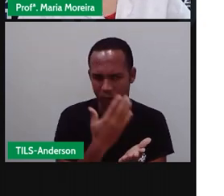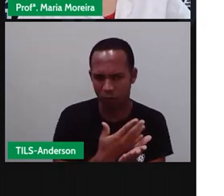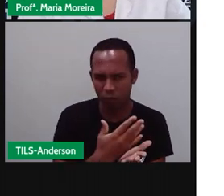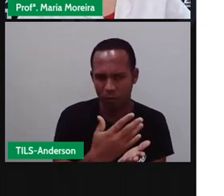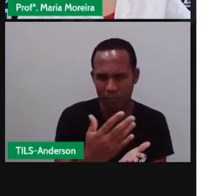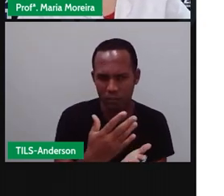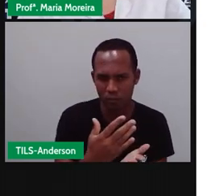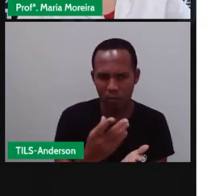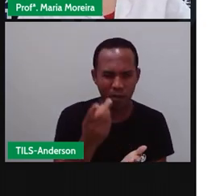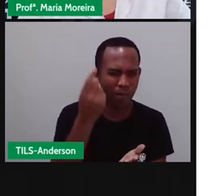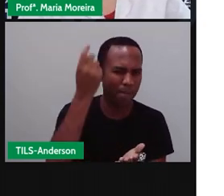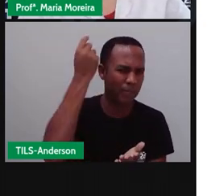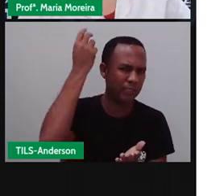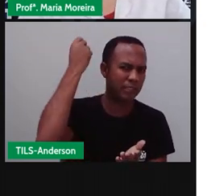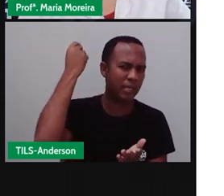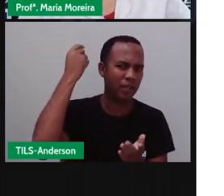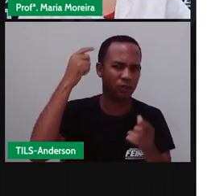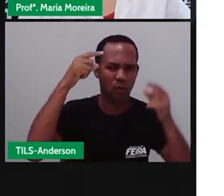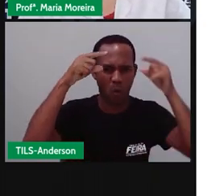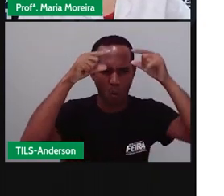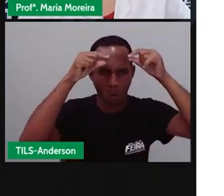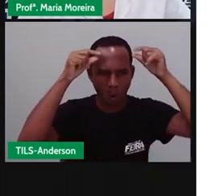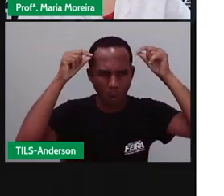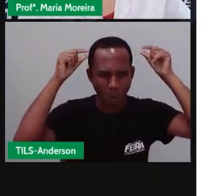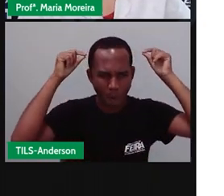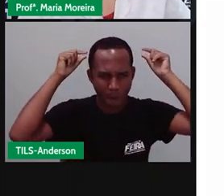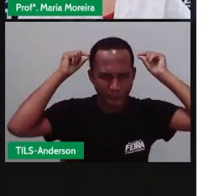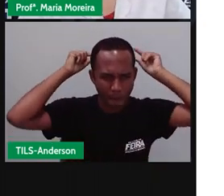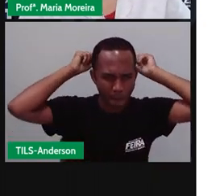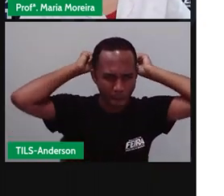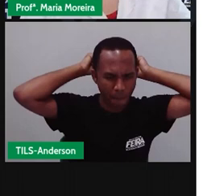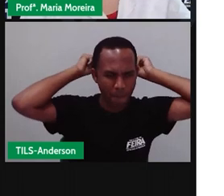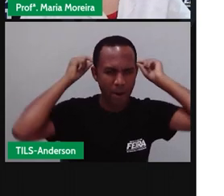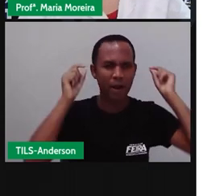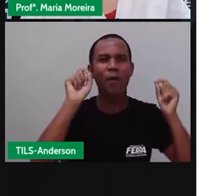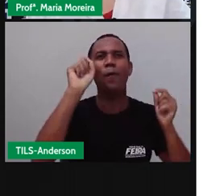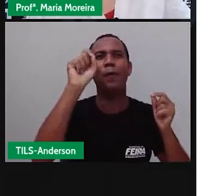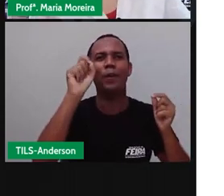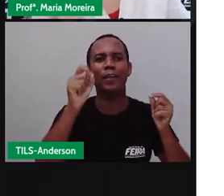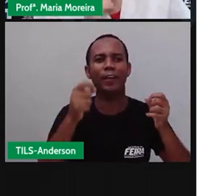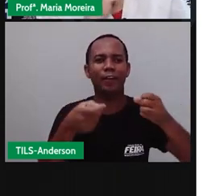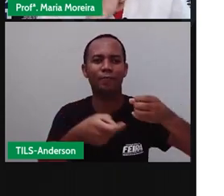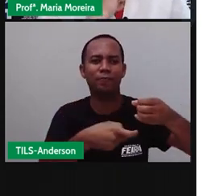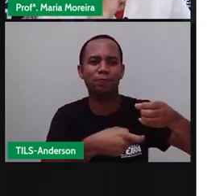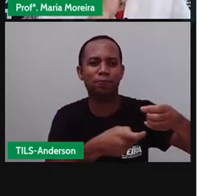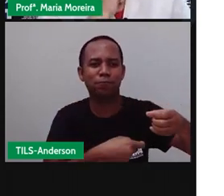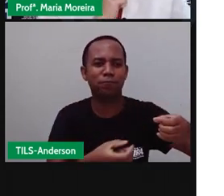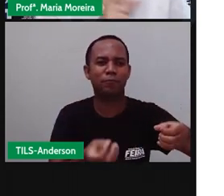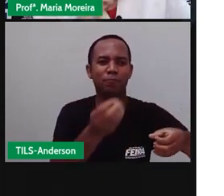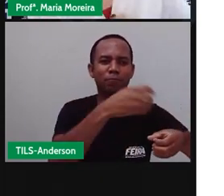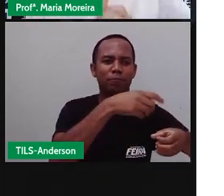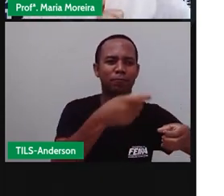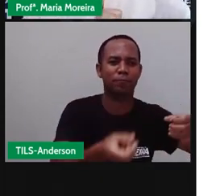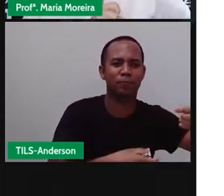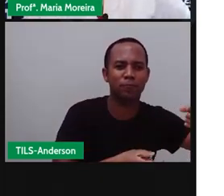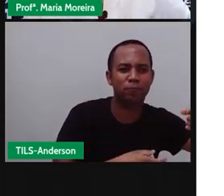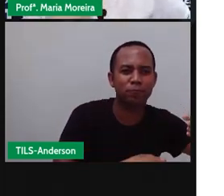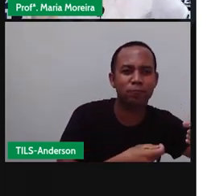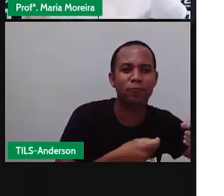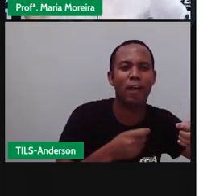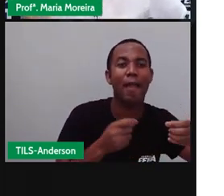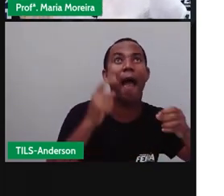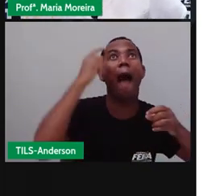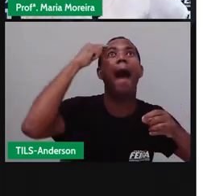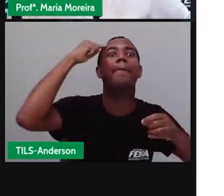greco-romanas realizadas para comemorar a colheita? Olha só. Uns disseram que foi quem? Os egípcios.